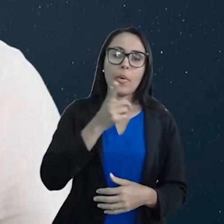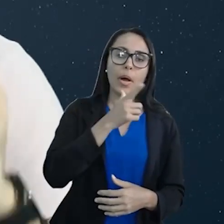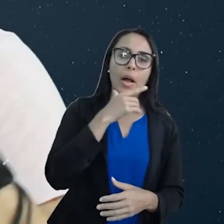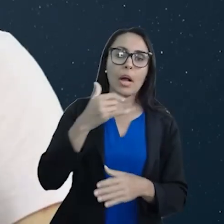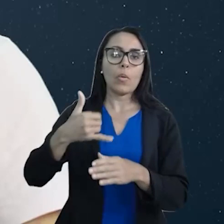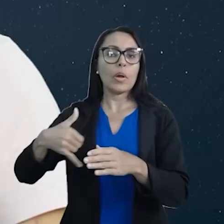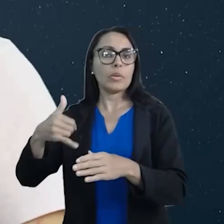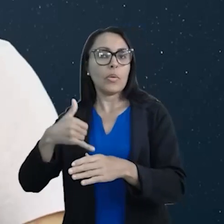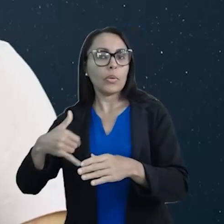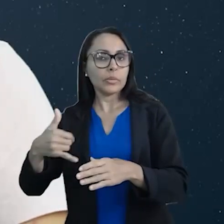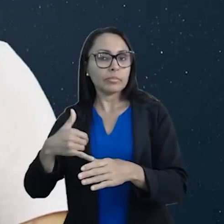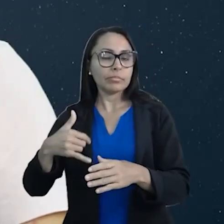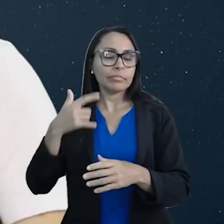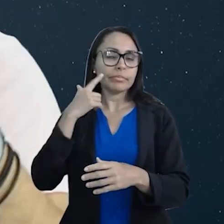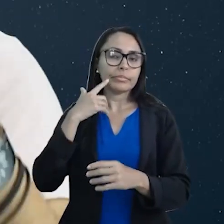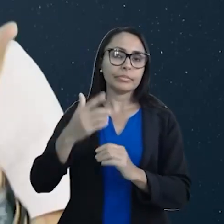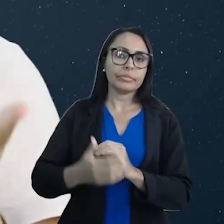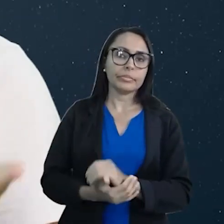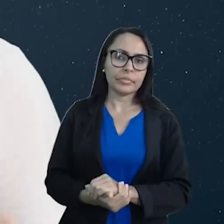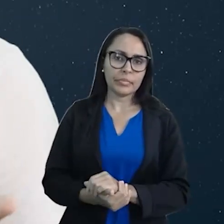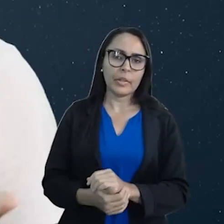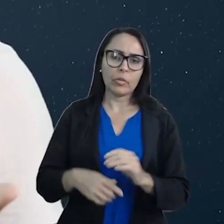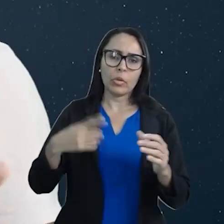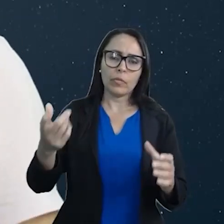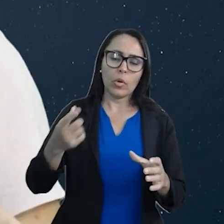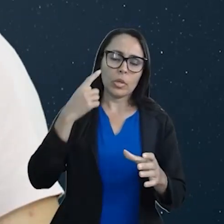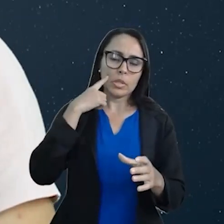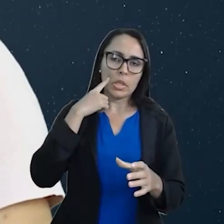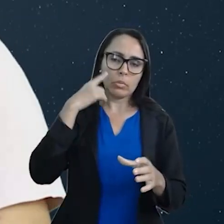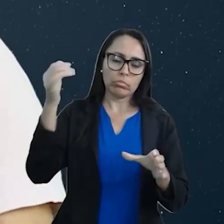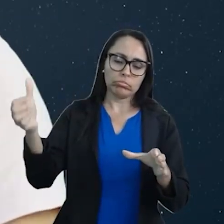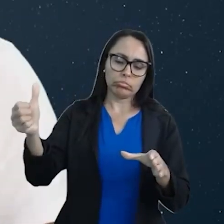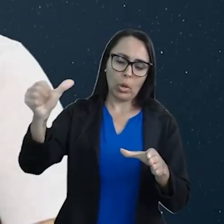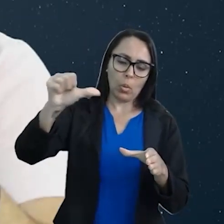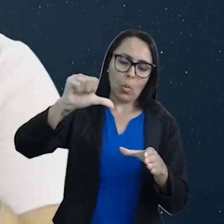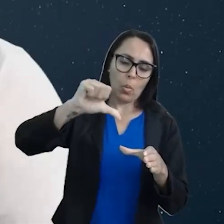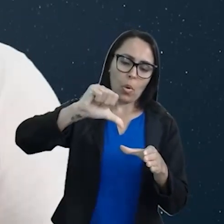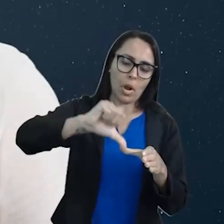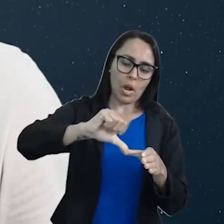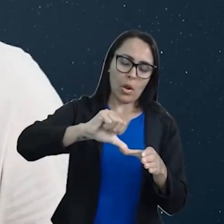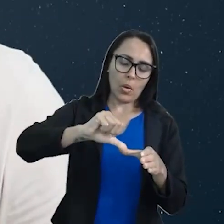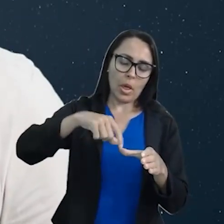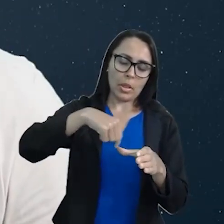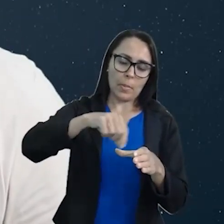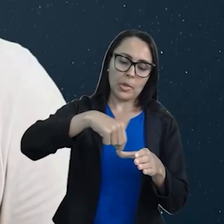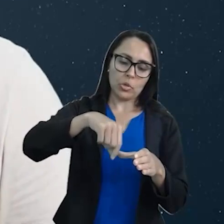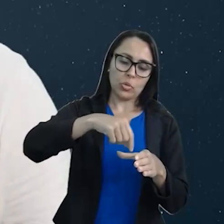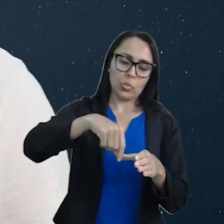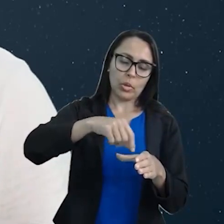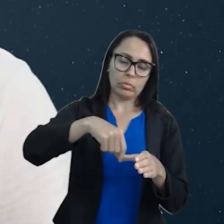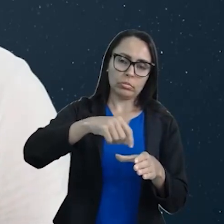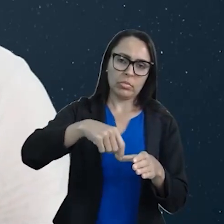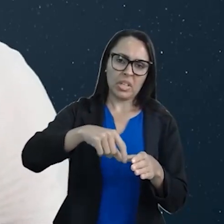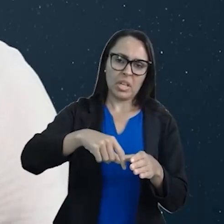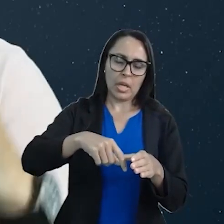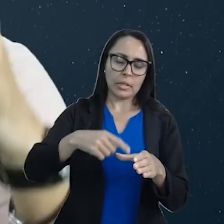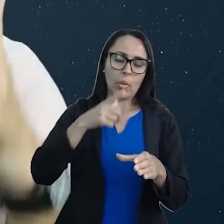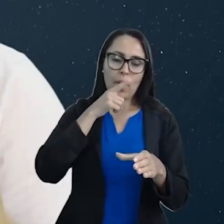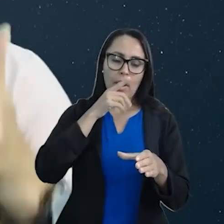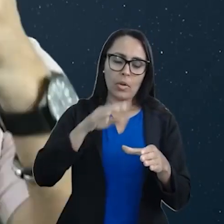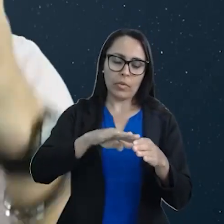Quando você coloca água e mistura com óleo, a água fica abaixo e o óleo fica acima. Sim ou não? Sim.